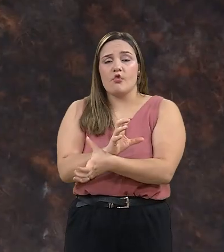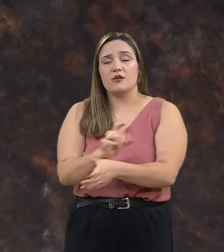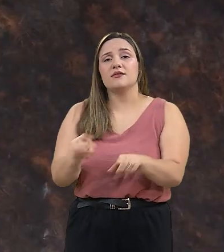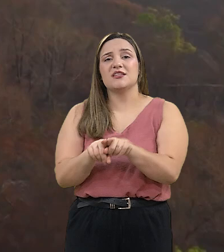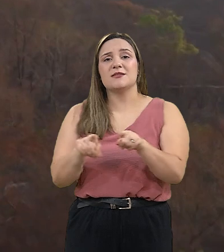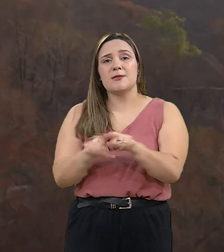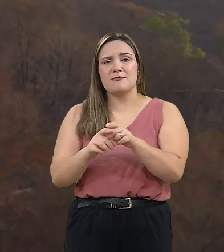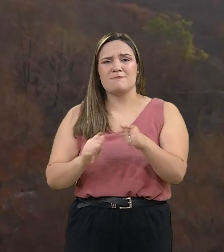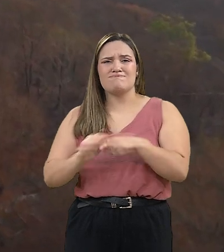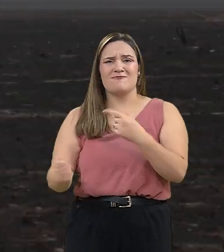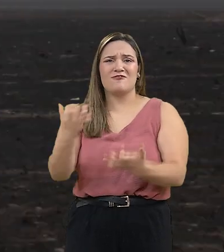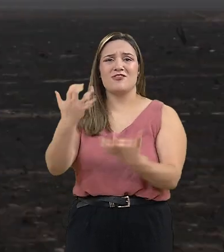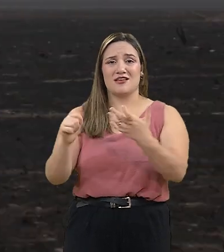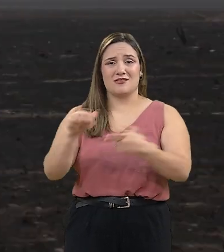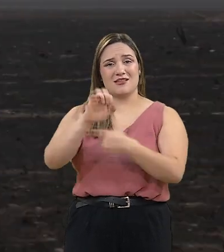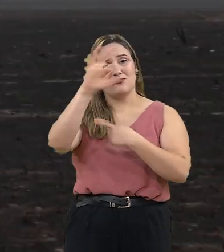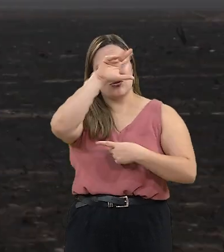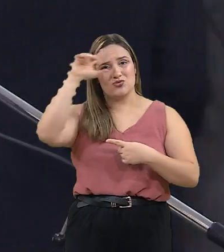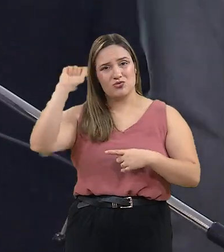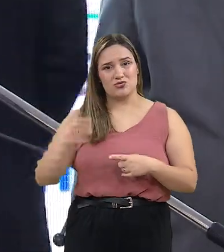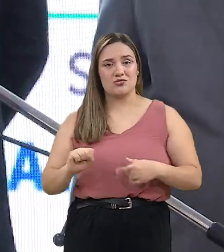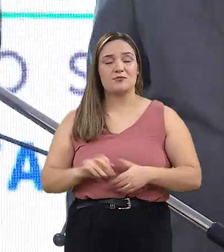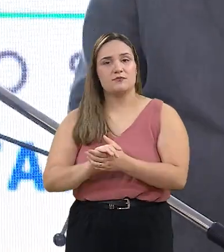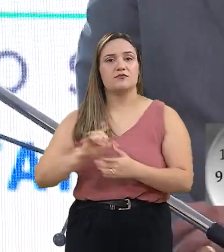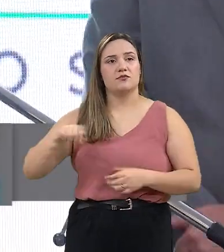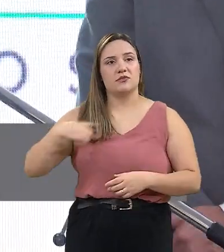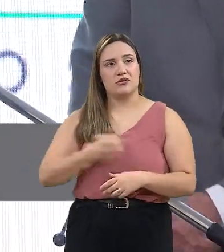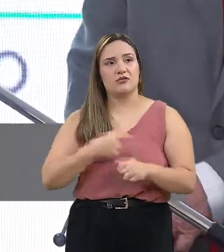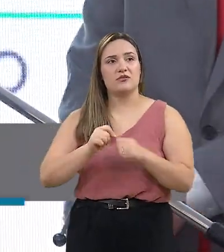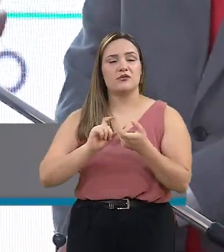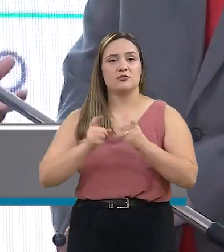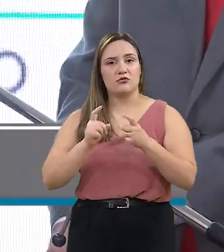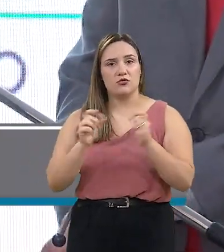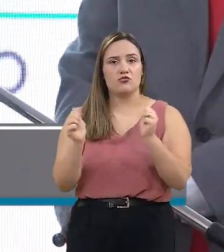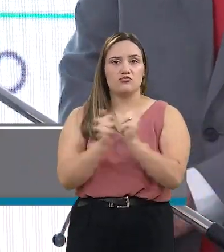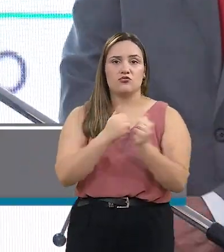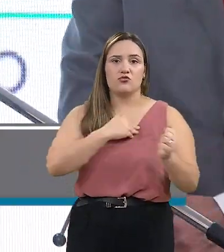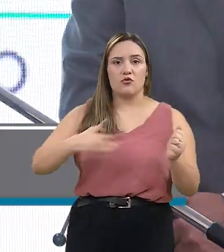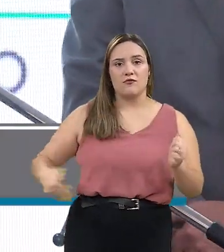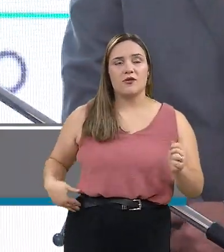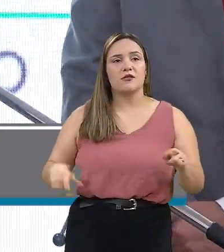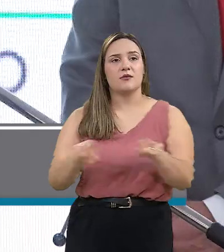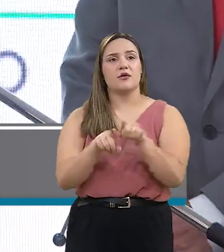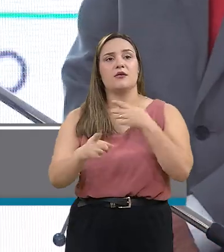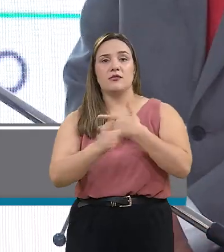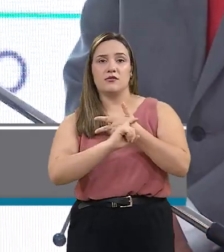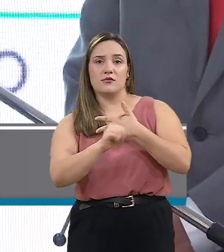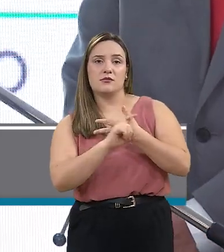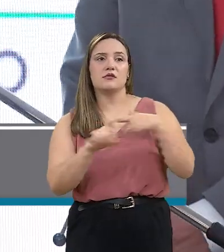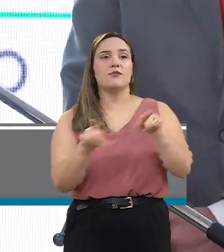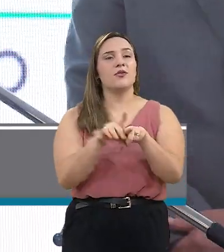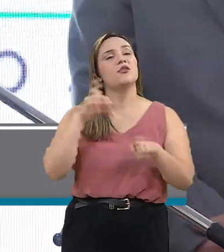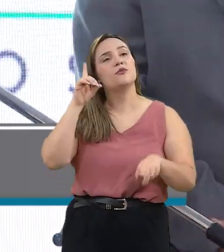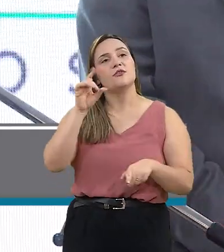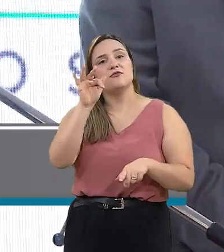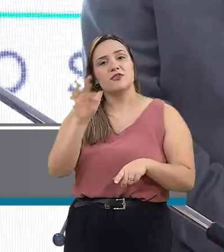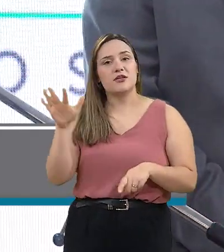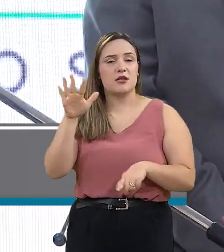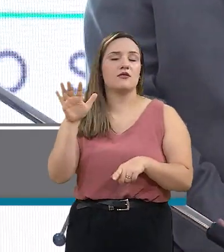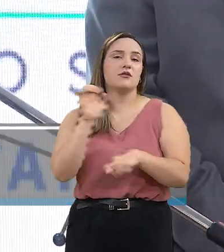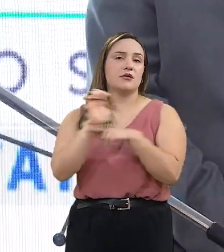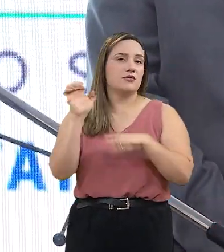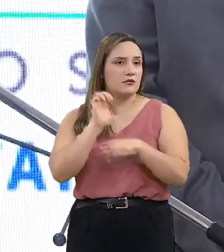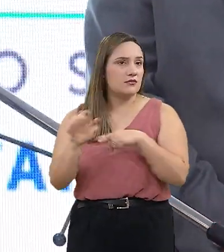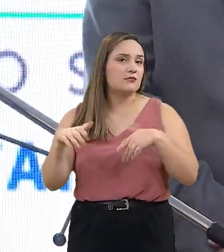seca e pelas queimadas em Mato Grosso do Sul. Nós convidamos essa reunião com o governo, poder executivo, com a bancada